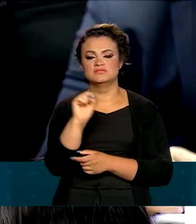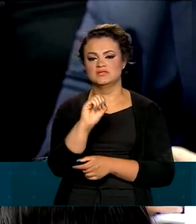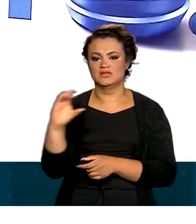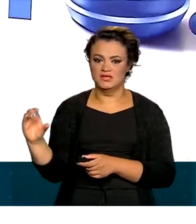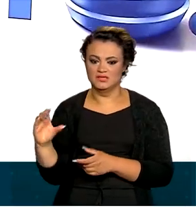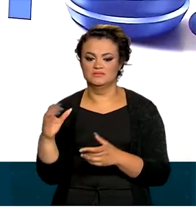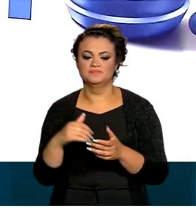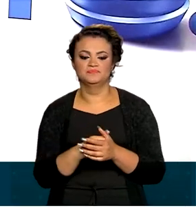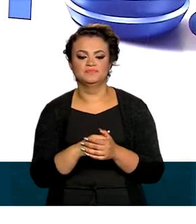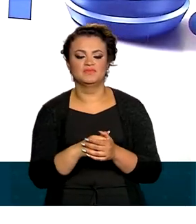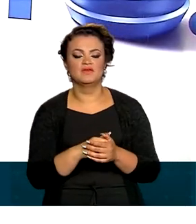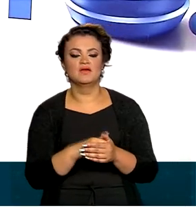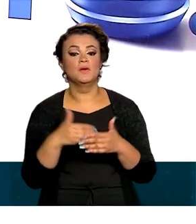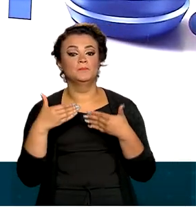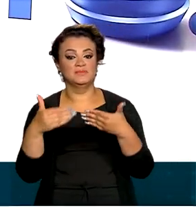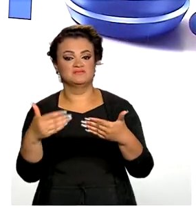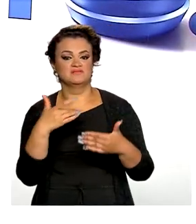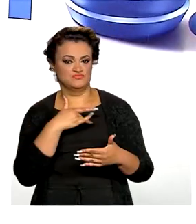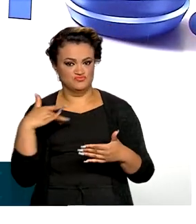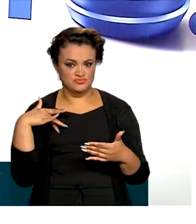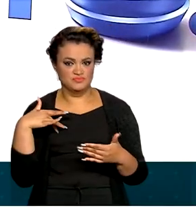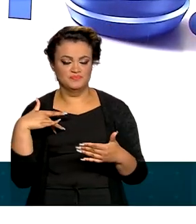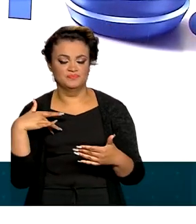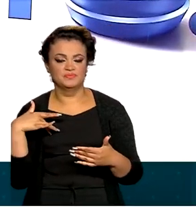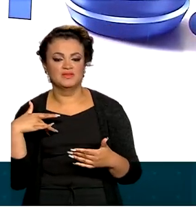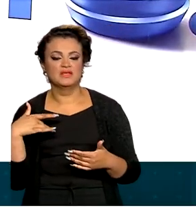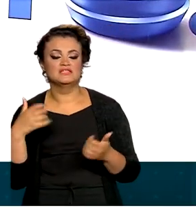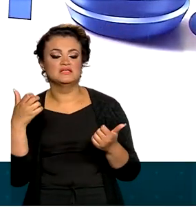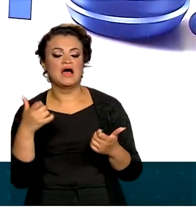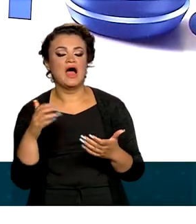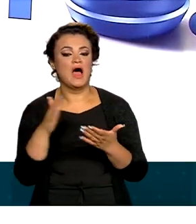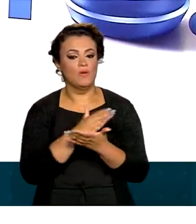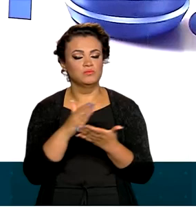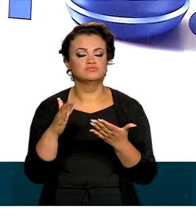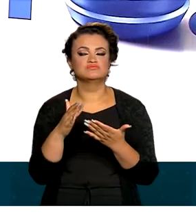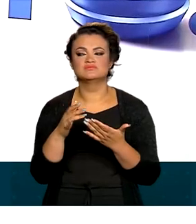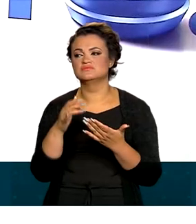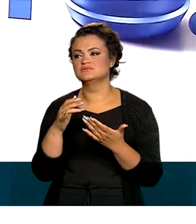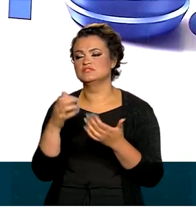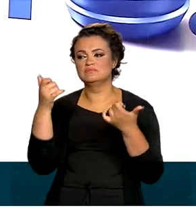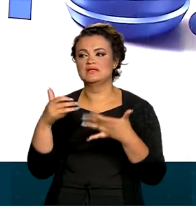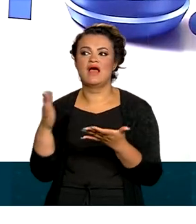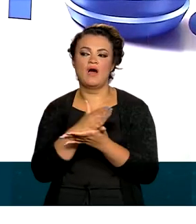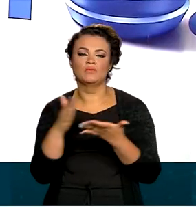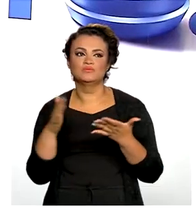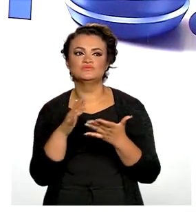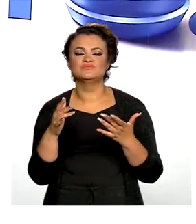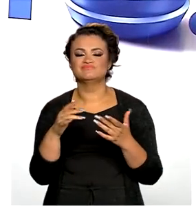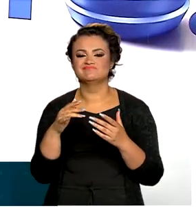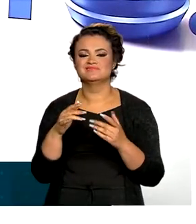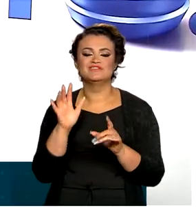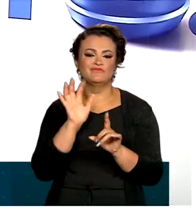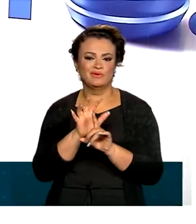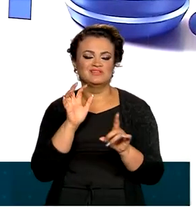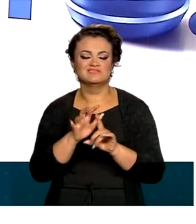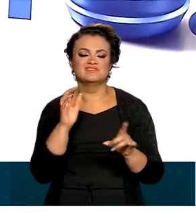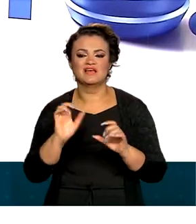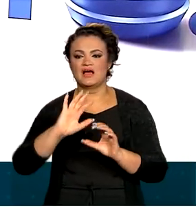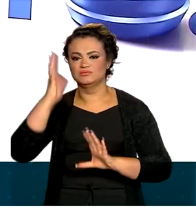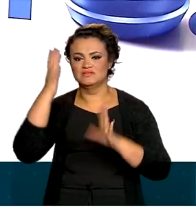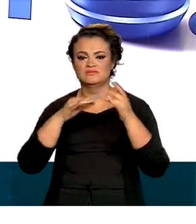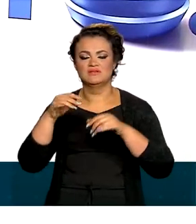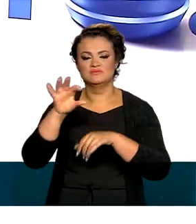Catarina. De acordo com o Ministério da Saúde, alguns fatores, como as condições ambientais favoráveis à